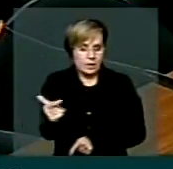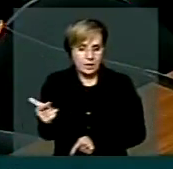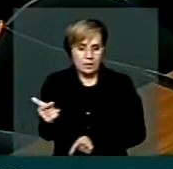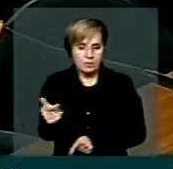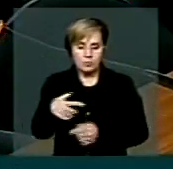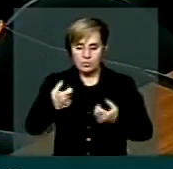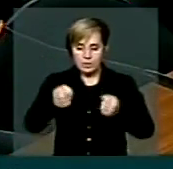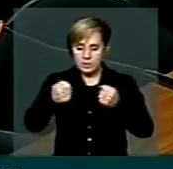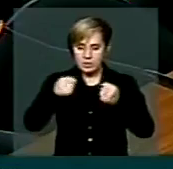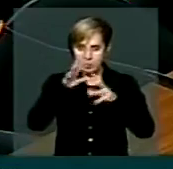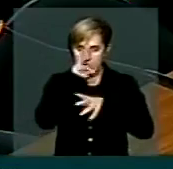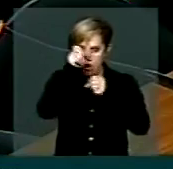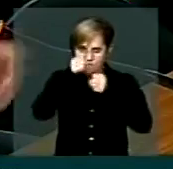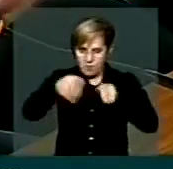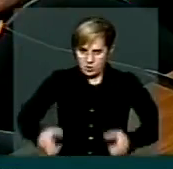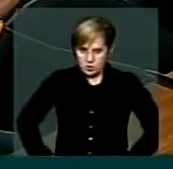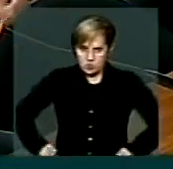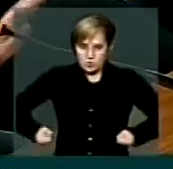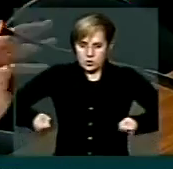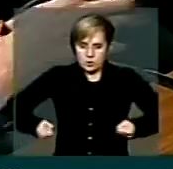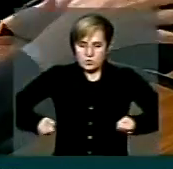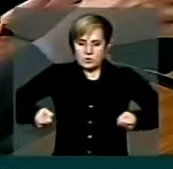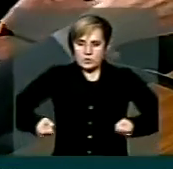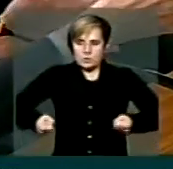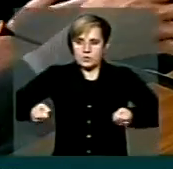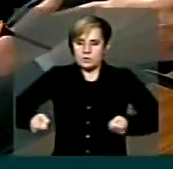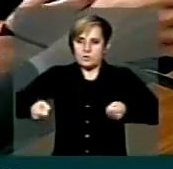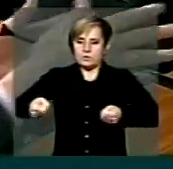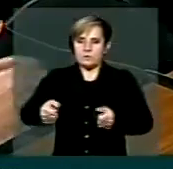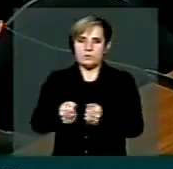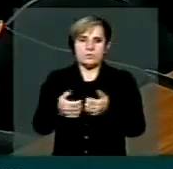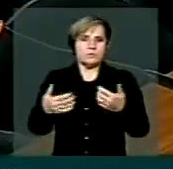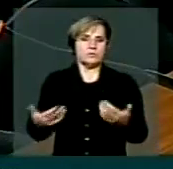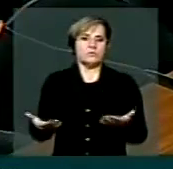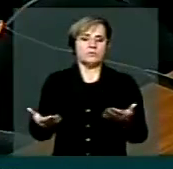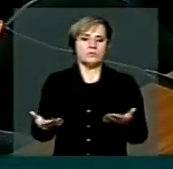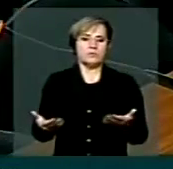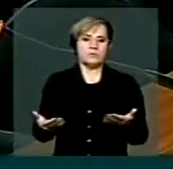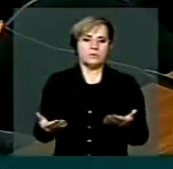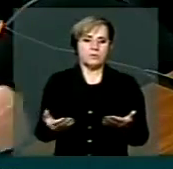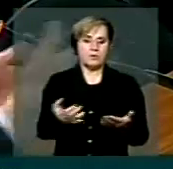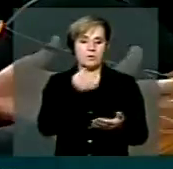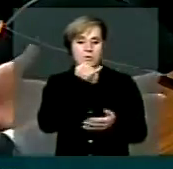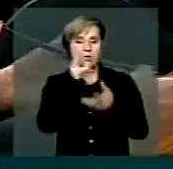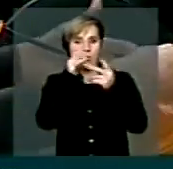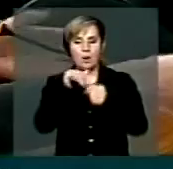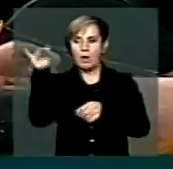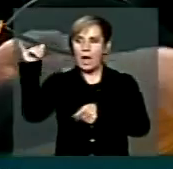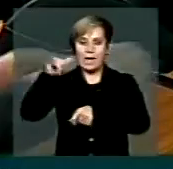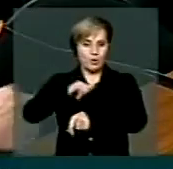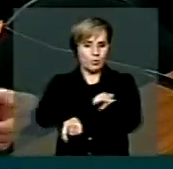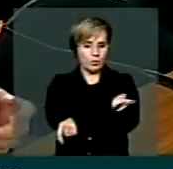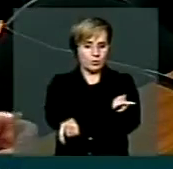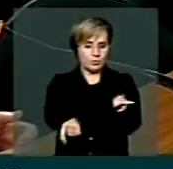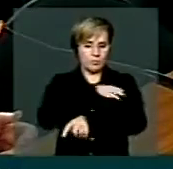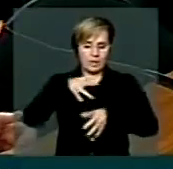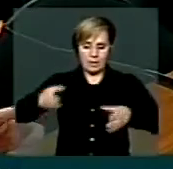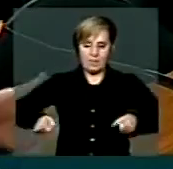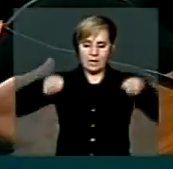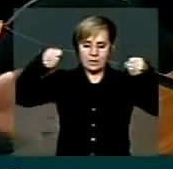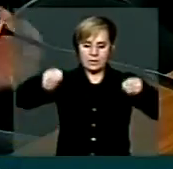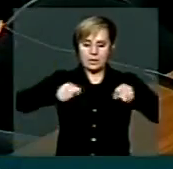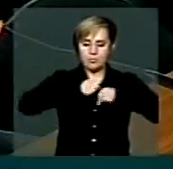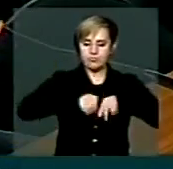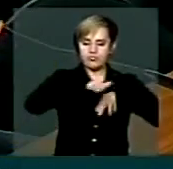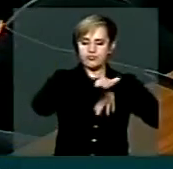do Rio. Não tem outros também, estão falando aqui, vocês estão aqui presentes. Aí, na hora de pegar um carrinho, o